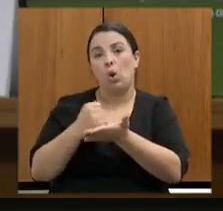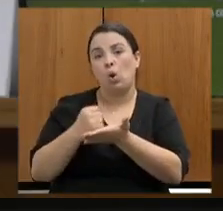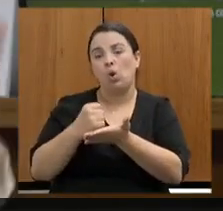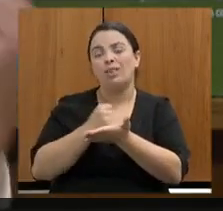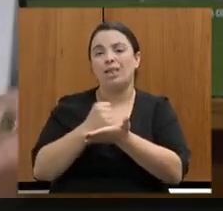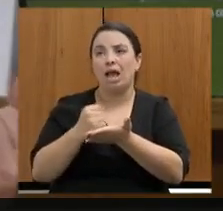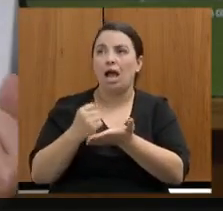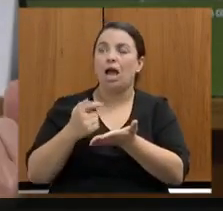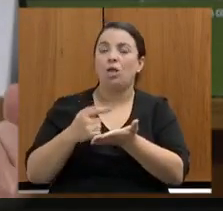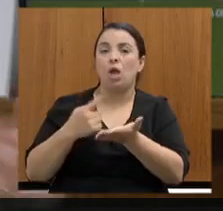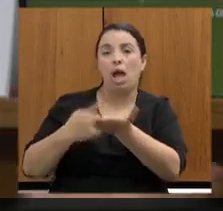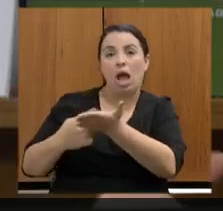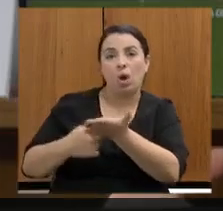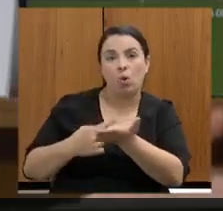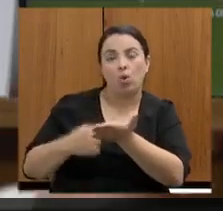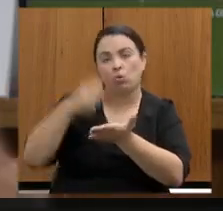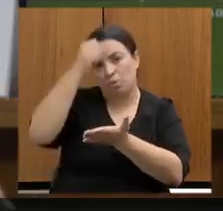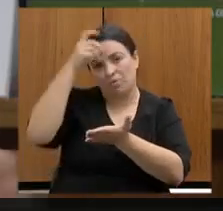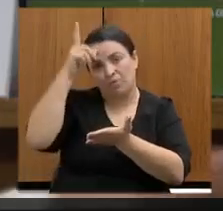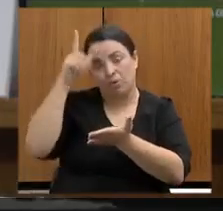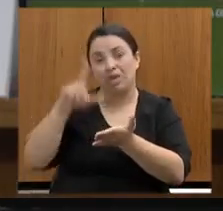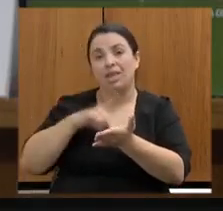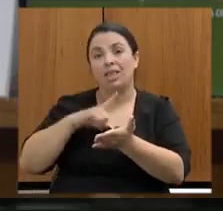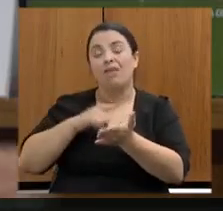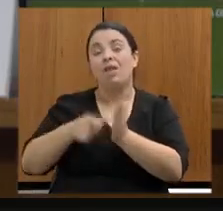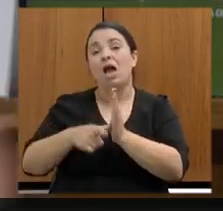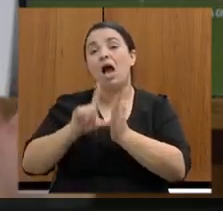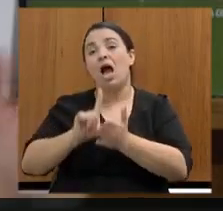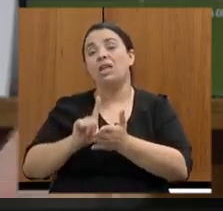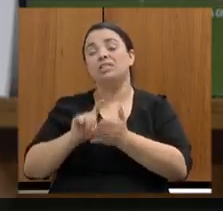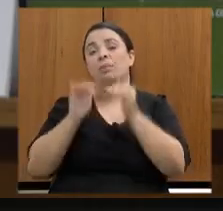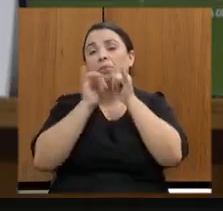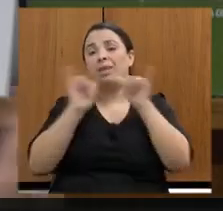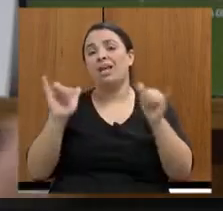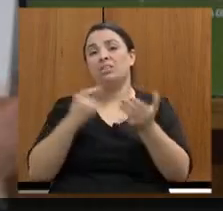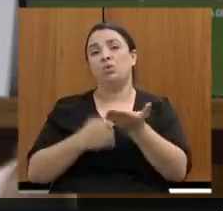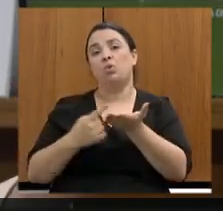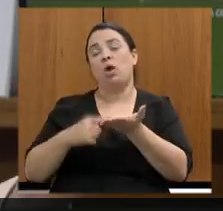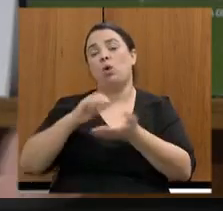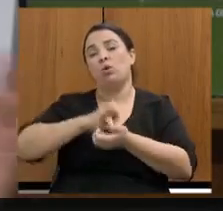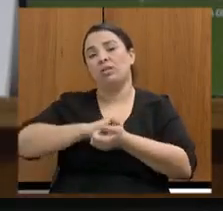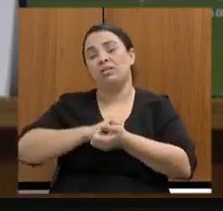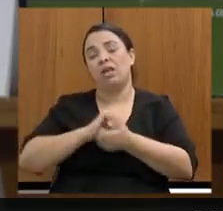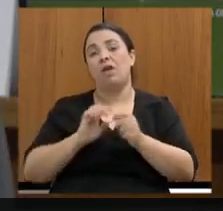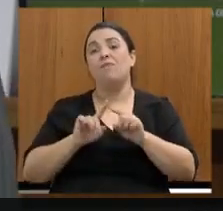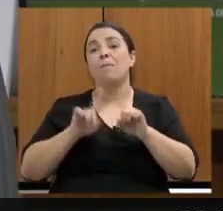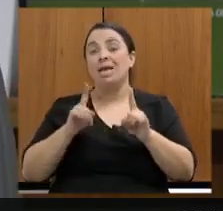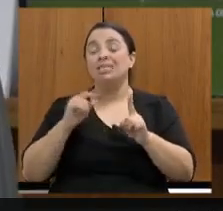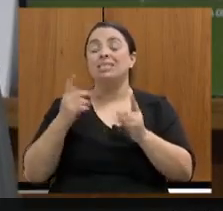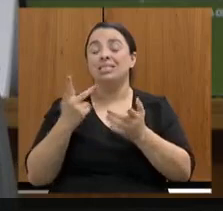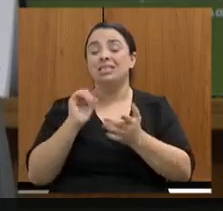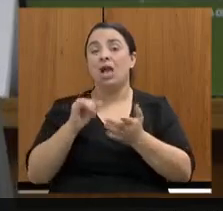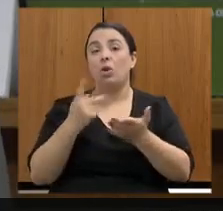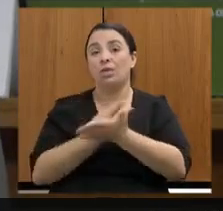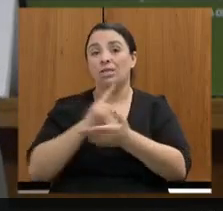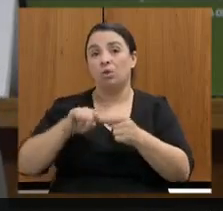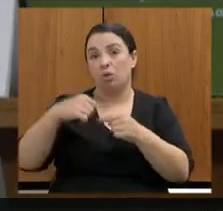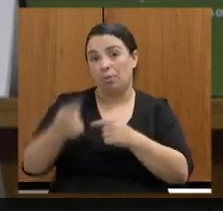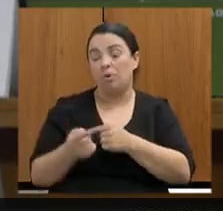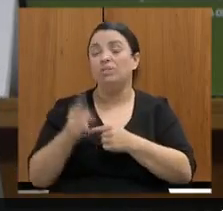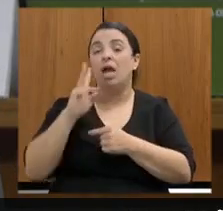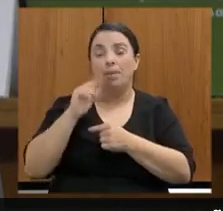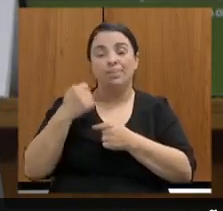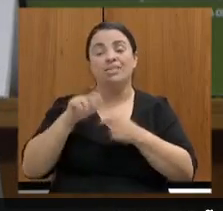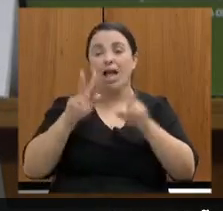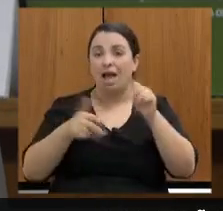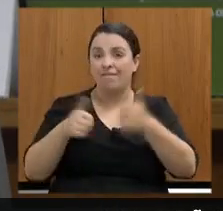prefeituras anteriormente à publicação do acórdão. Mas se houve algum posteriormente, não tem problema que a gente vai ver. O ponto é o seguinte. Esse instrumento que